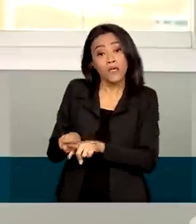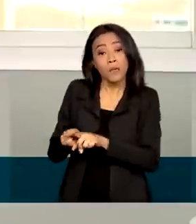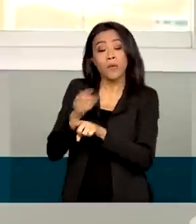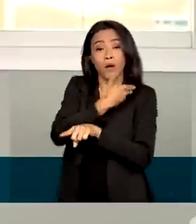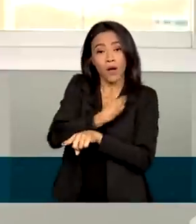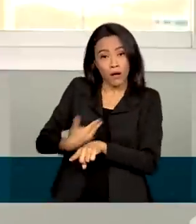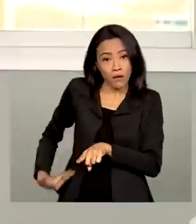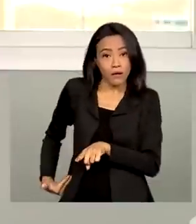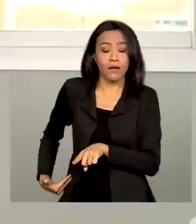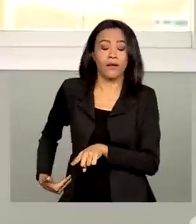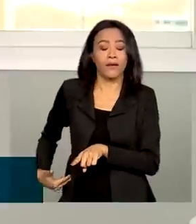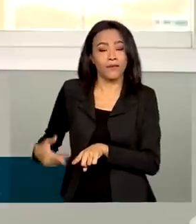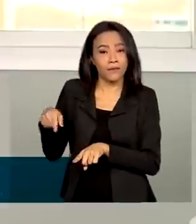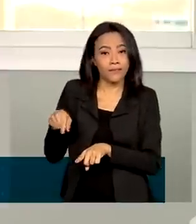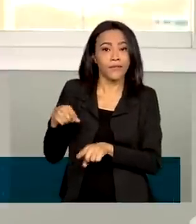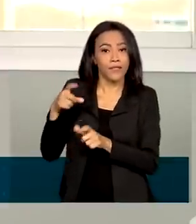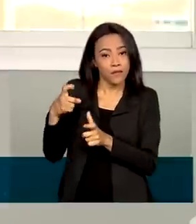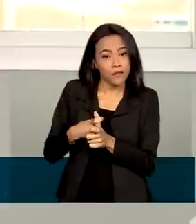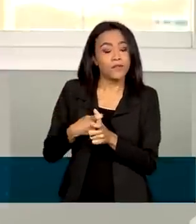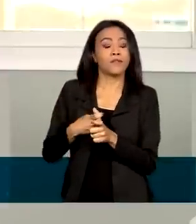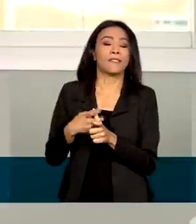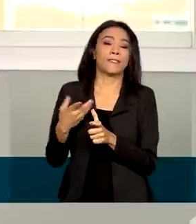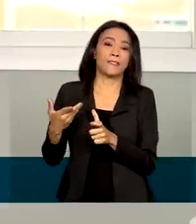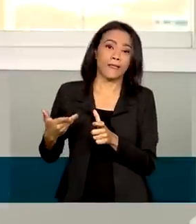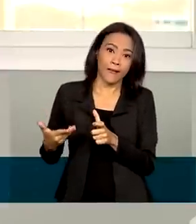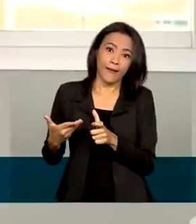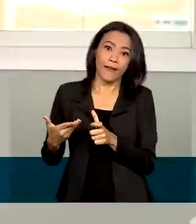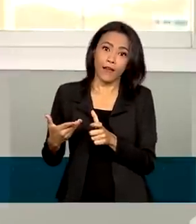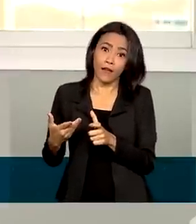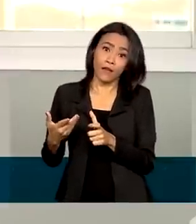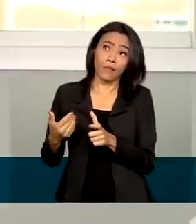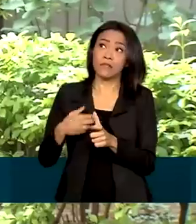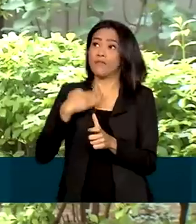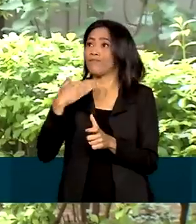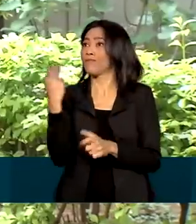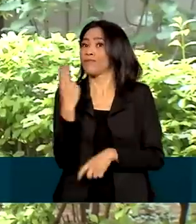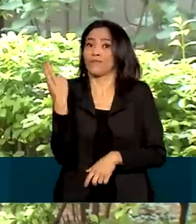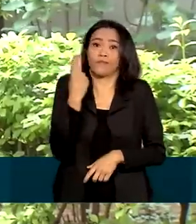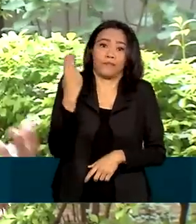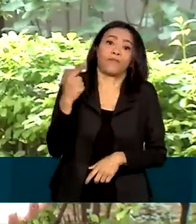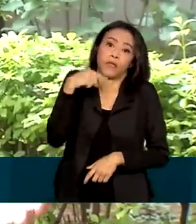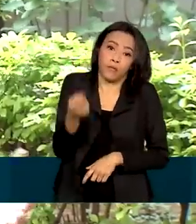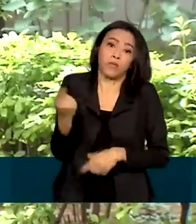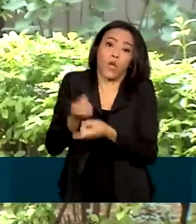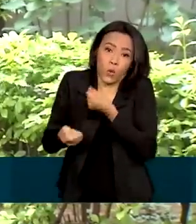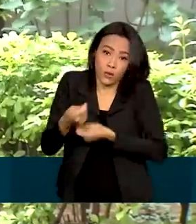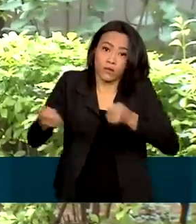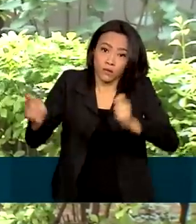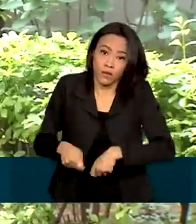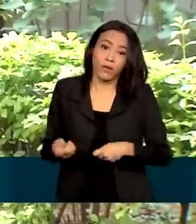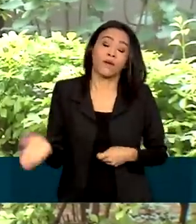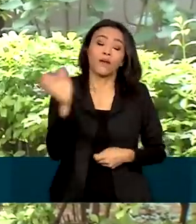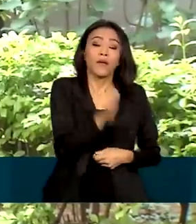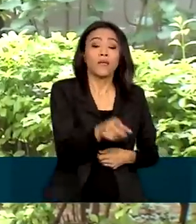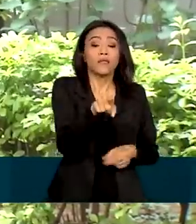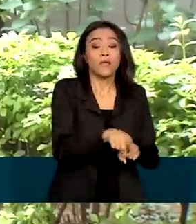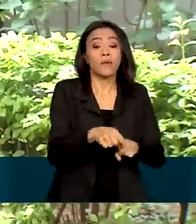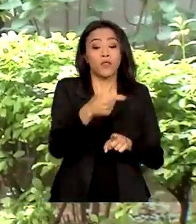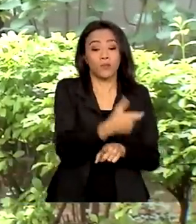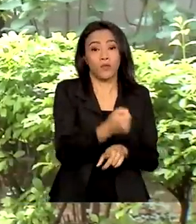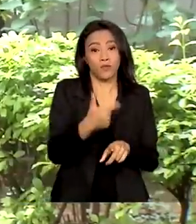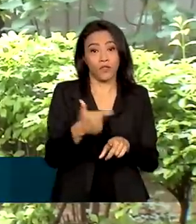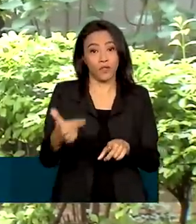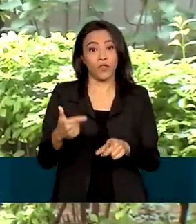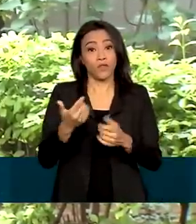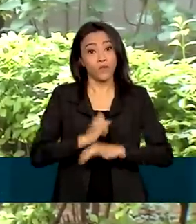que geram dívidas consideradas irrecuperáveis. Em 2022, também foi publicado o Censo da